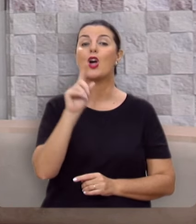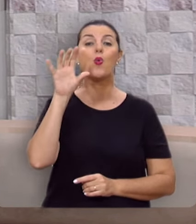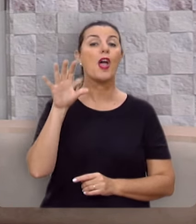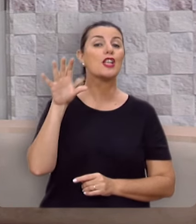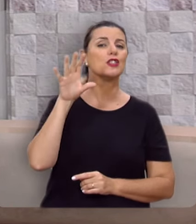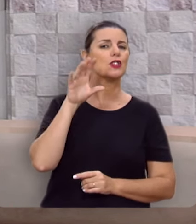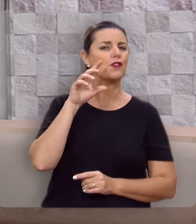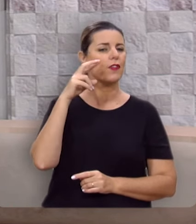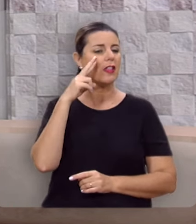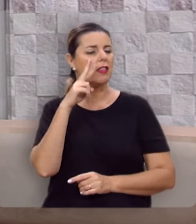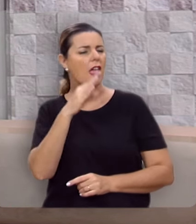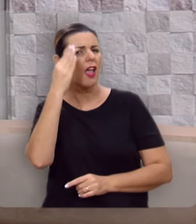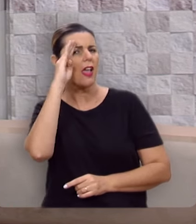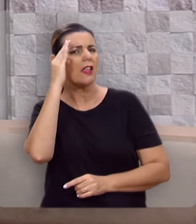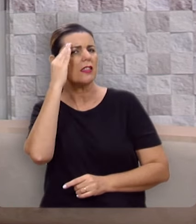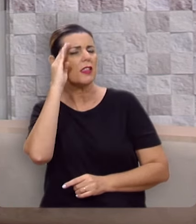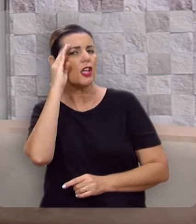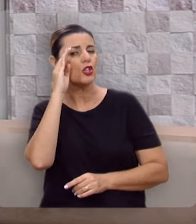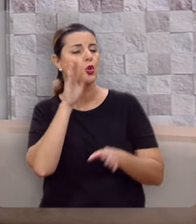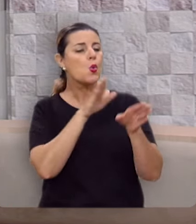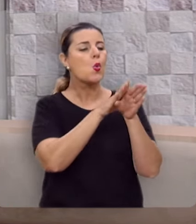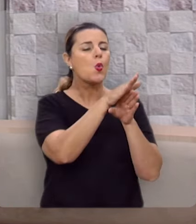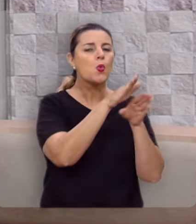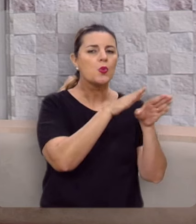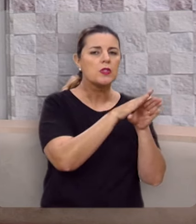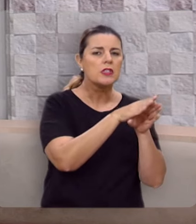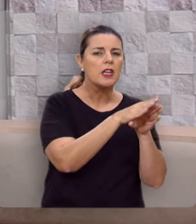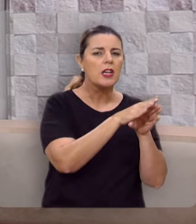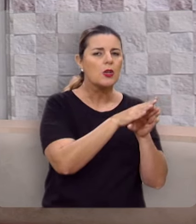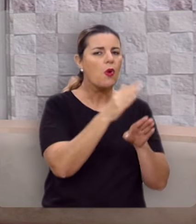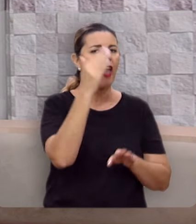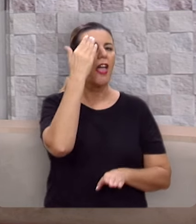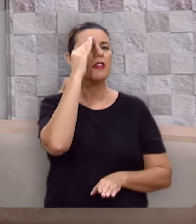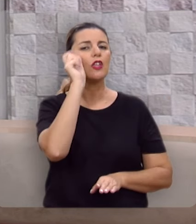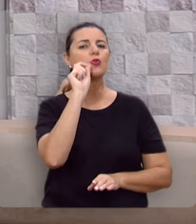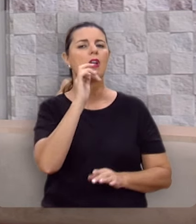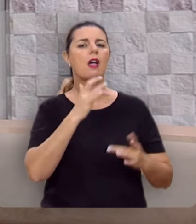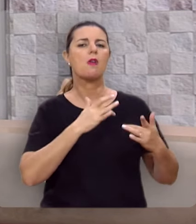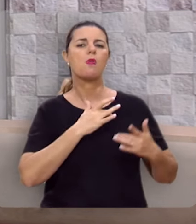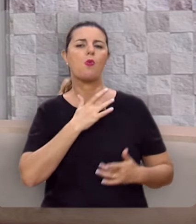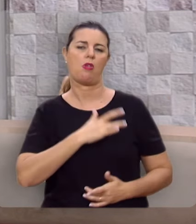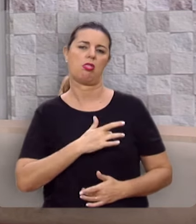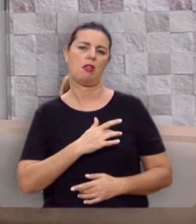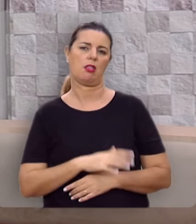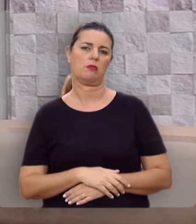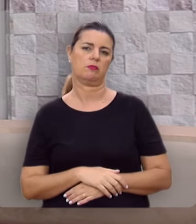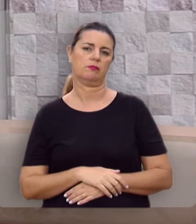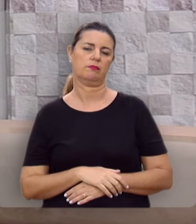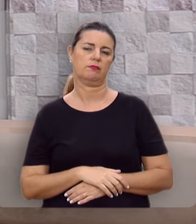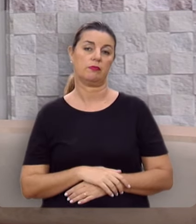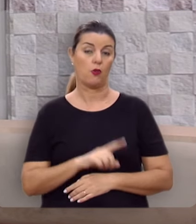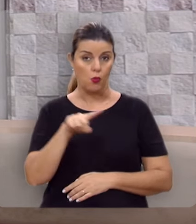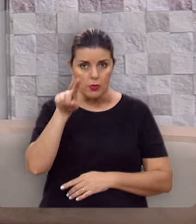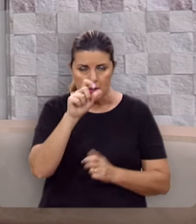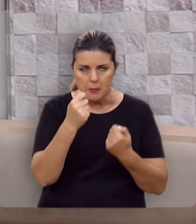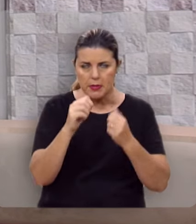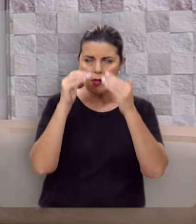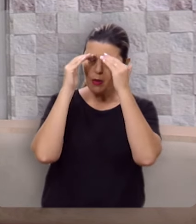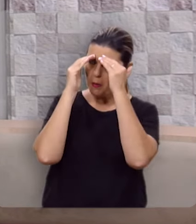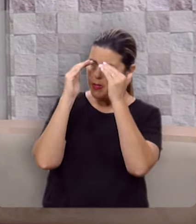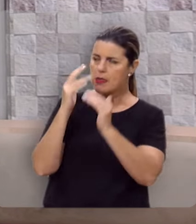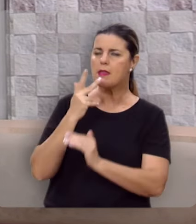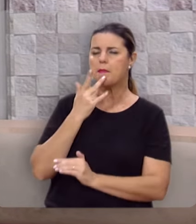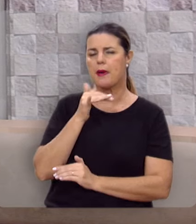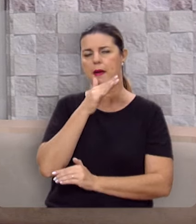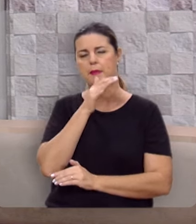conselho, escuta coitado. Então, obedeça seu pai, obedeça sua mãe, se você quer